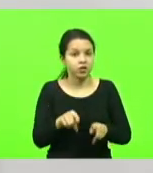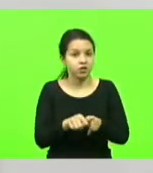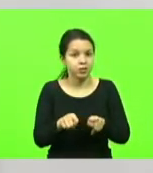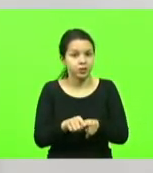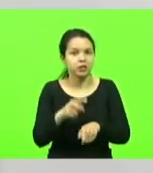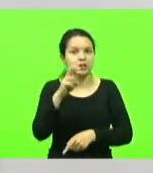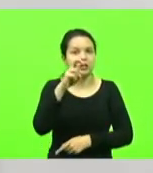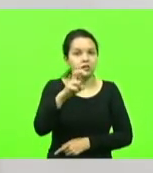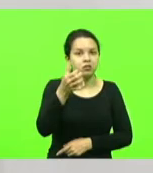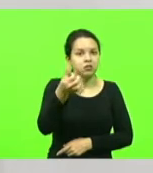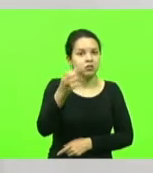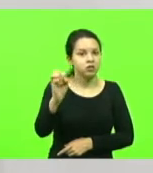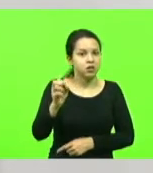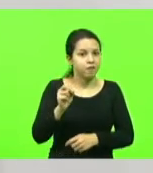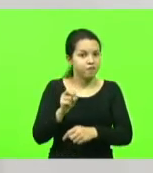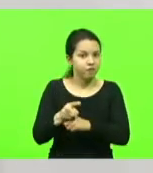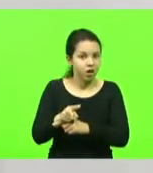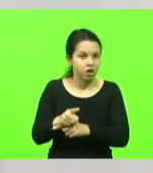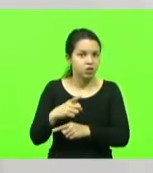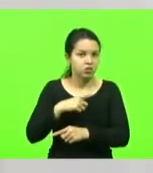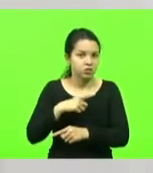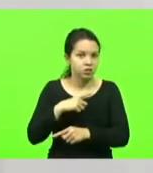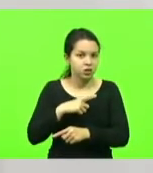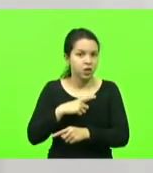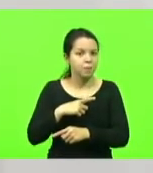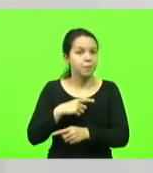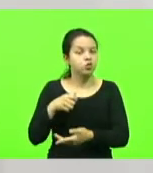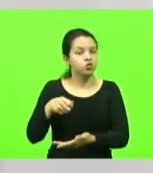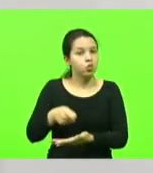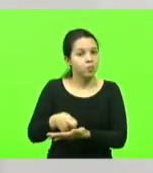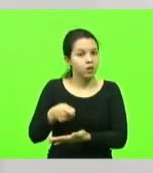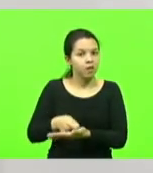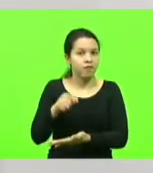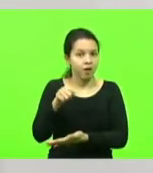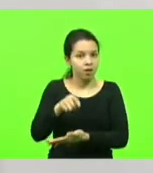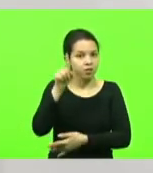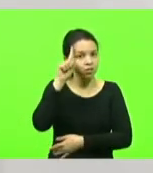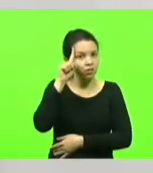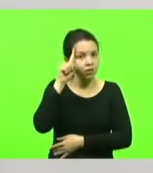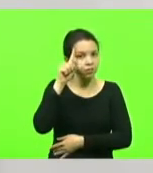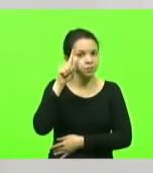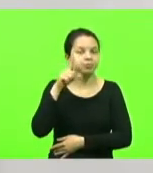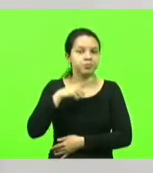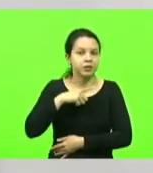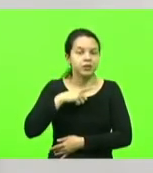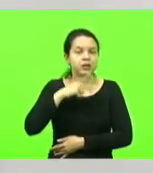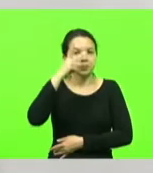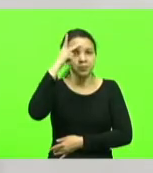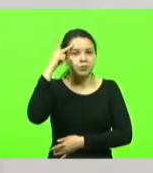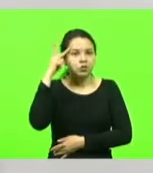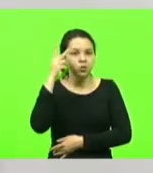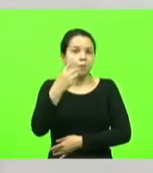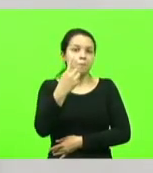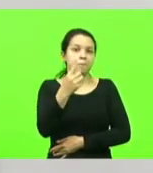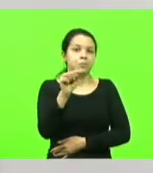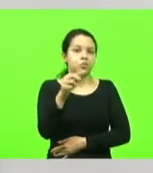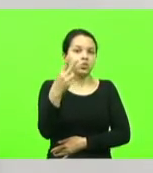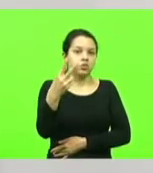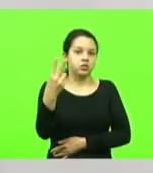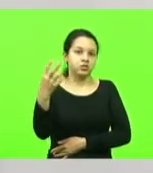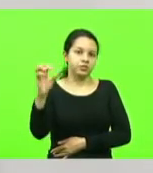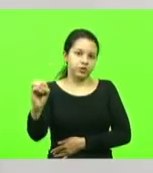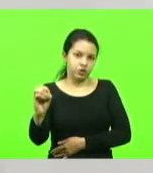vagas, mas obrigava, naquela data, abrigava, naquela data, 1.220 detentos.